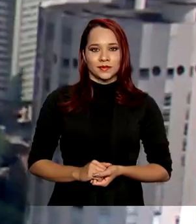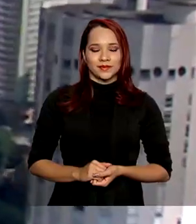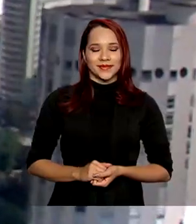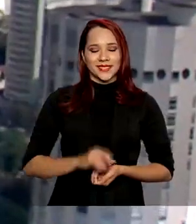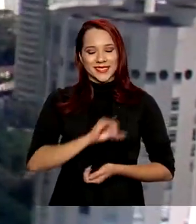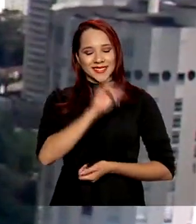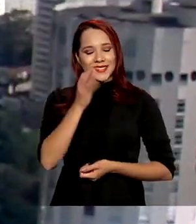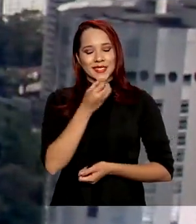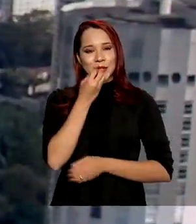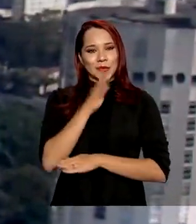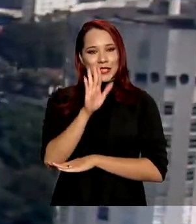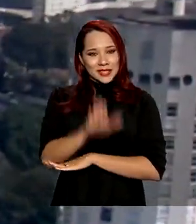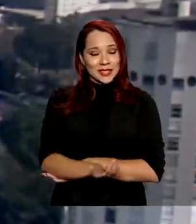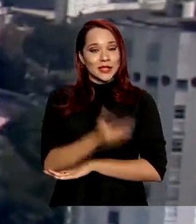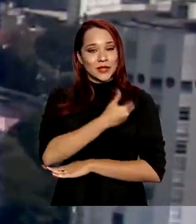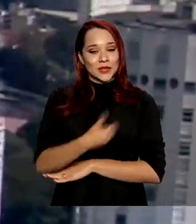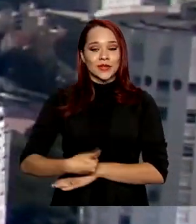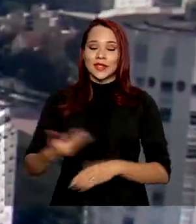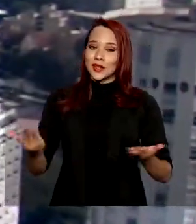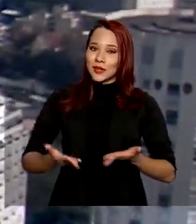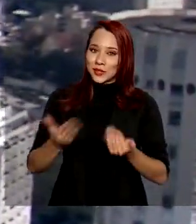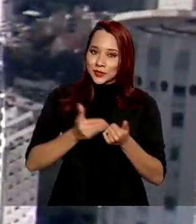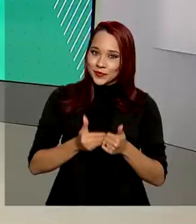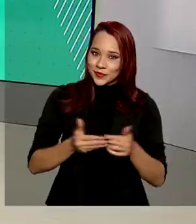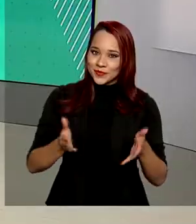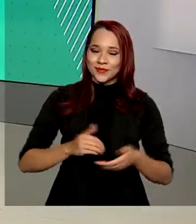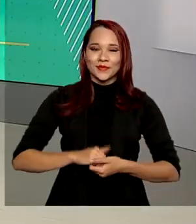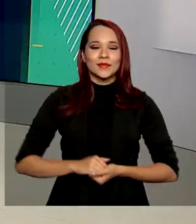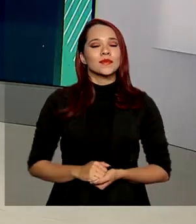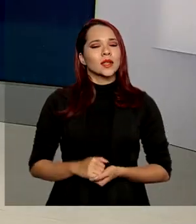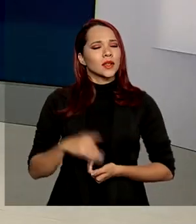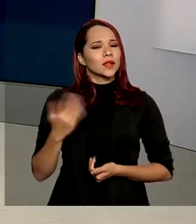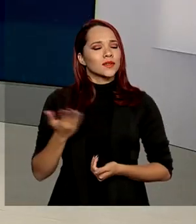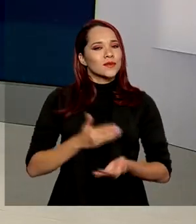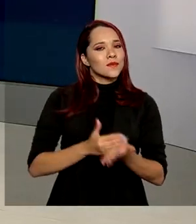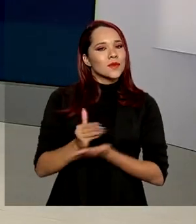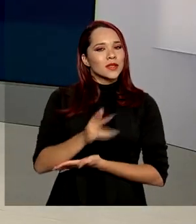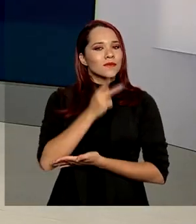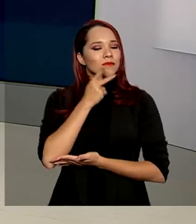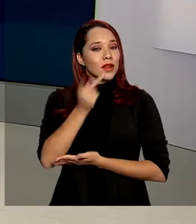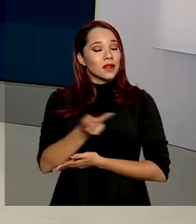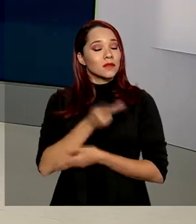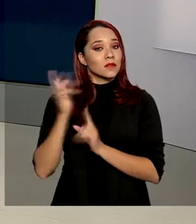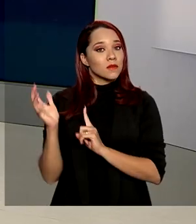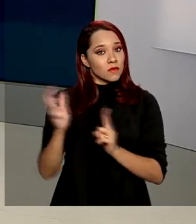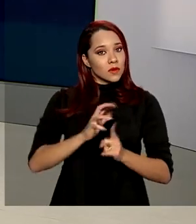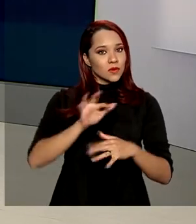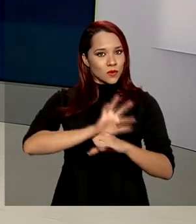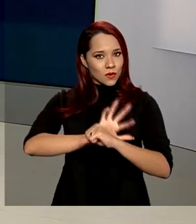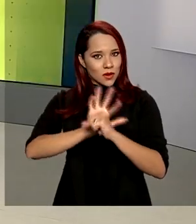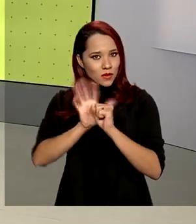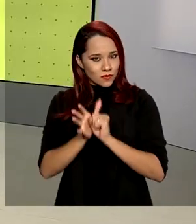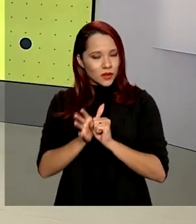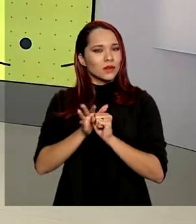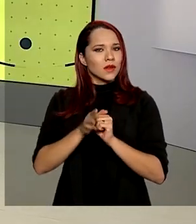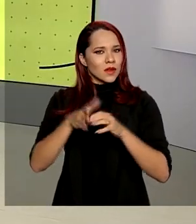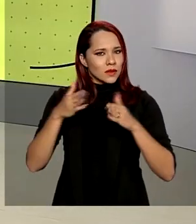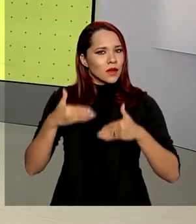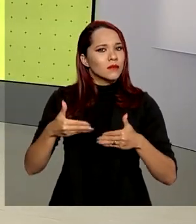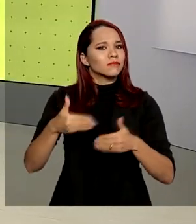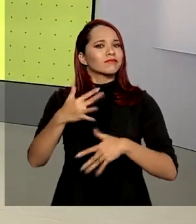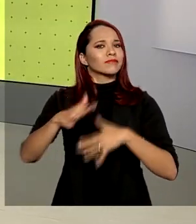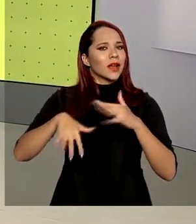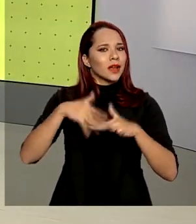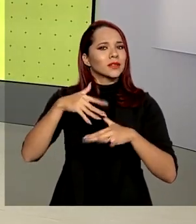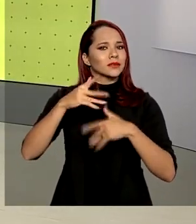Olá, boa tarde. O governo agora já está no ar e a gente começa falando dos impactos do coronavírus no mercado de trabalho.